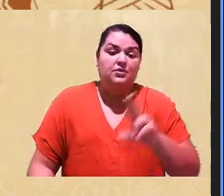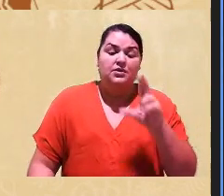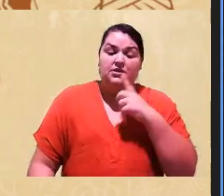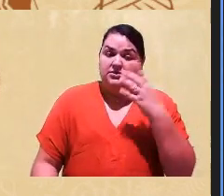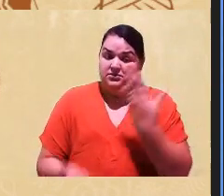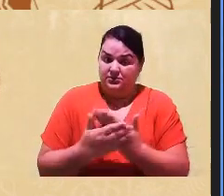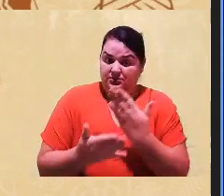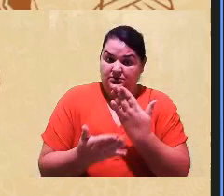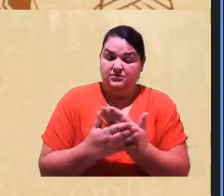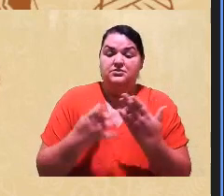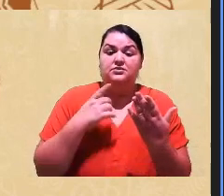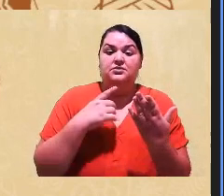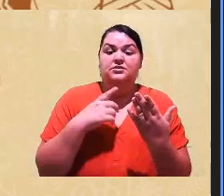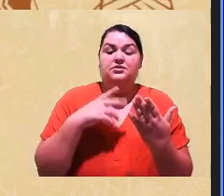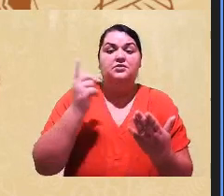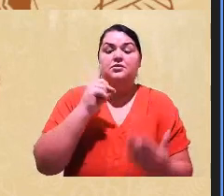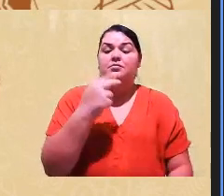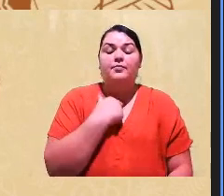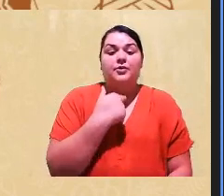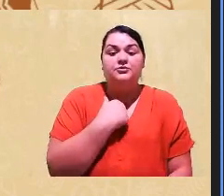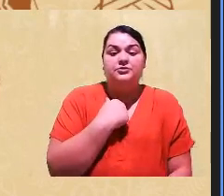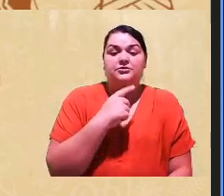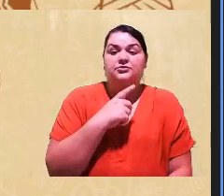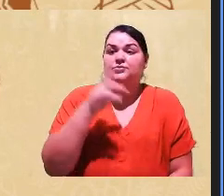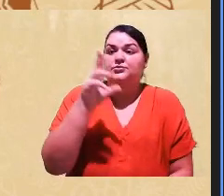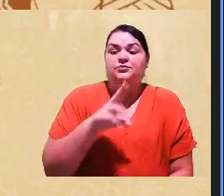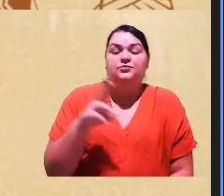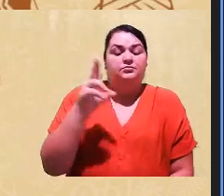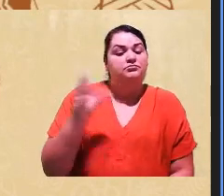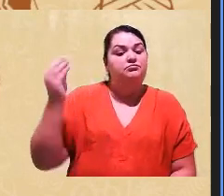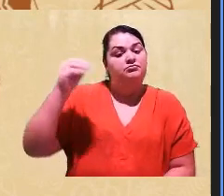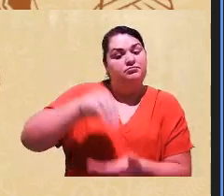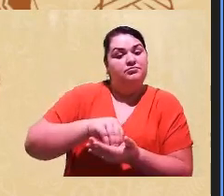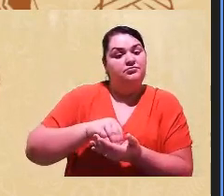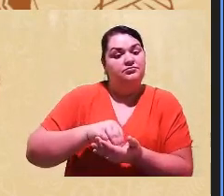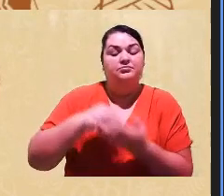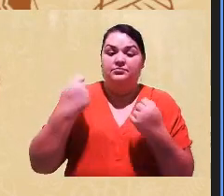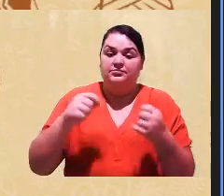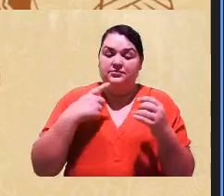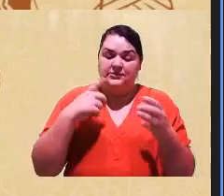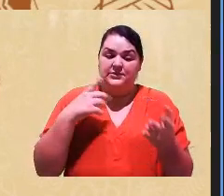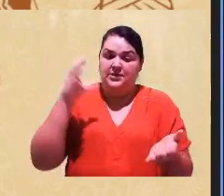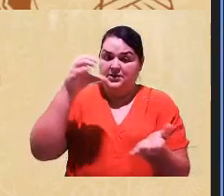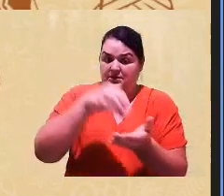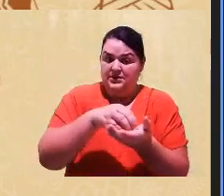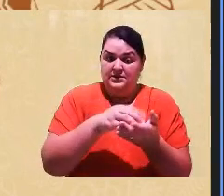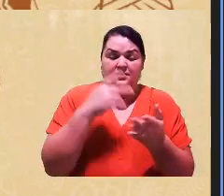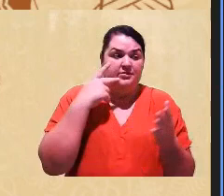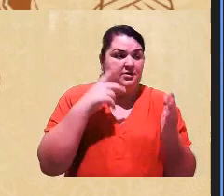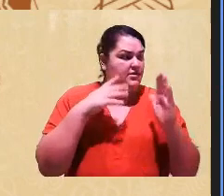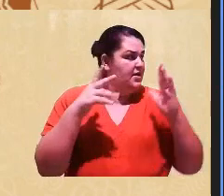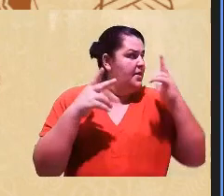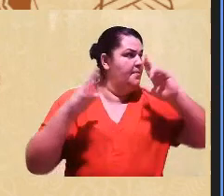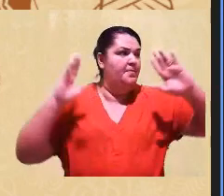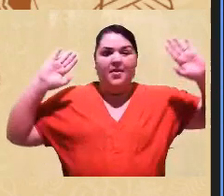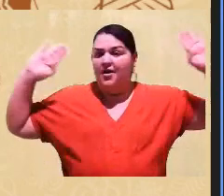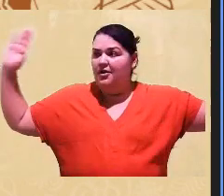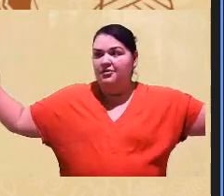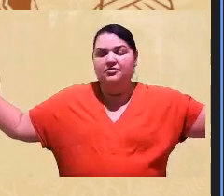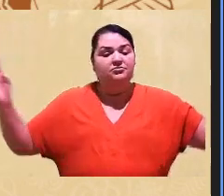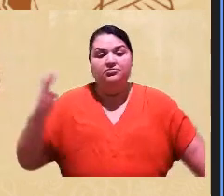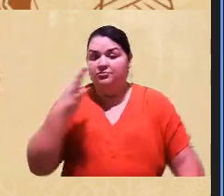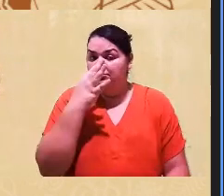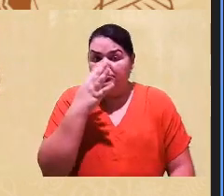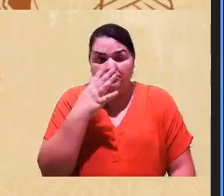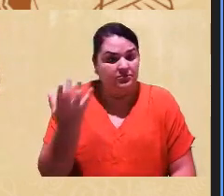os candidatos, eles não podem estar atomizados ali, tem que ir lá, daí chega, fica numa parede, alguém olha e diz que é sim